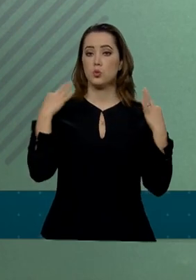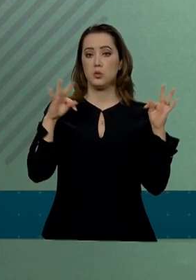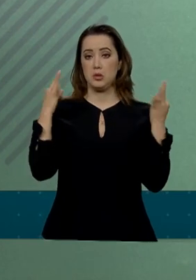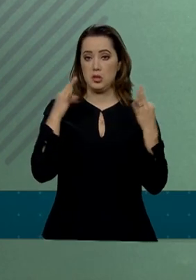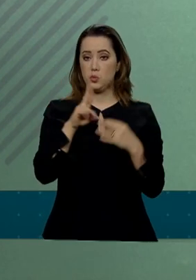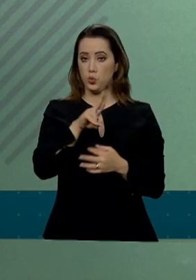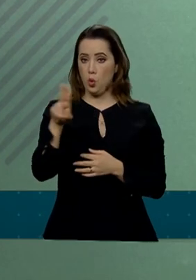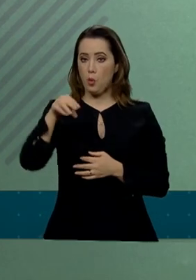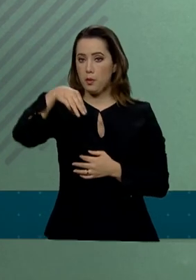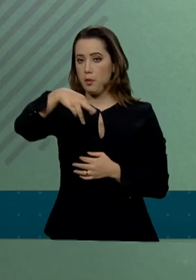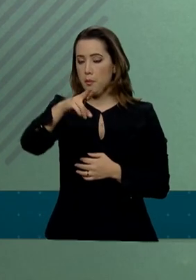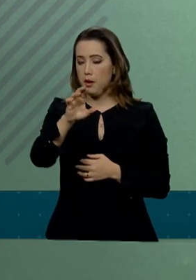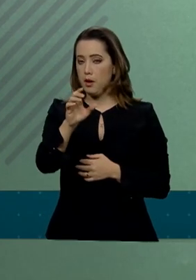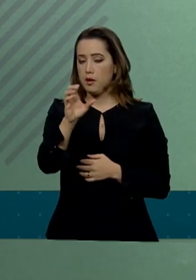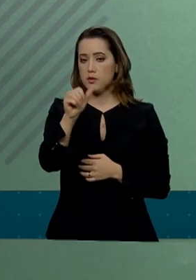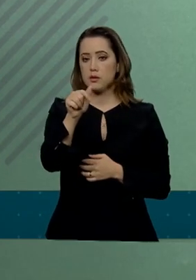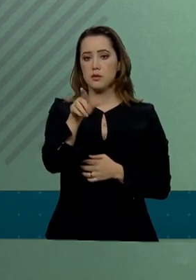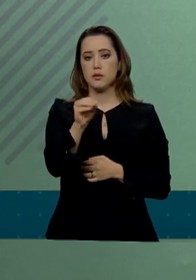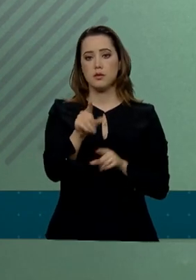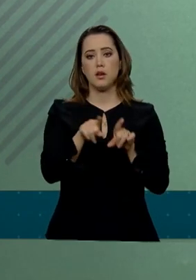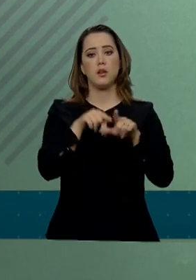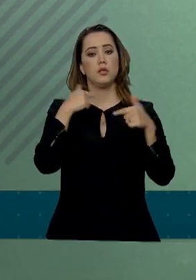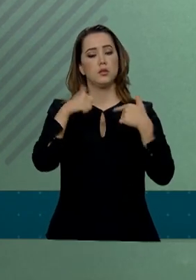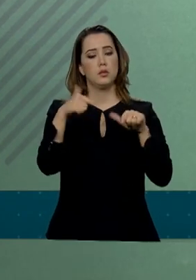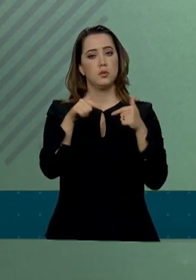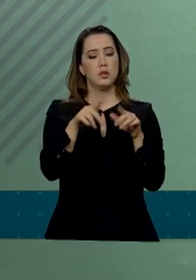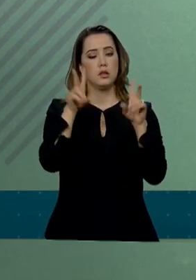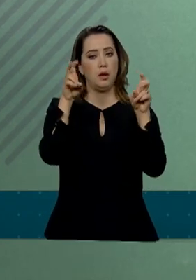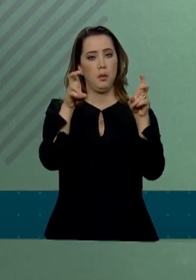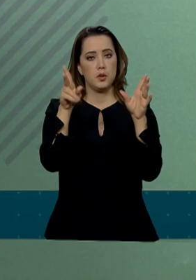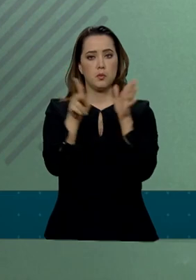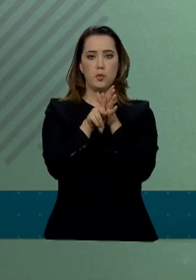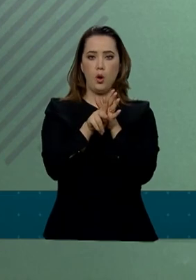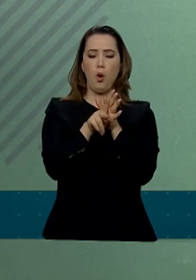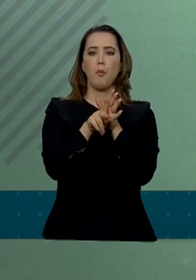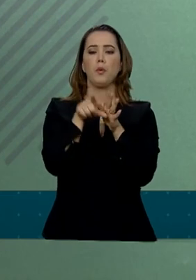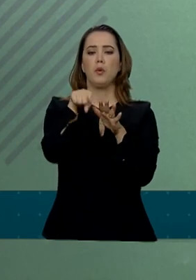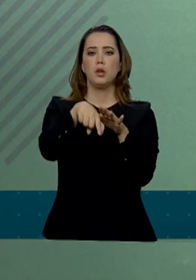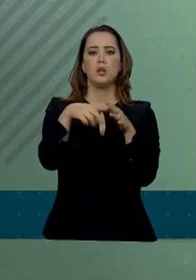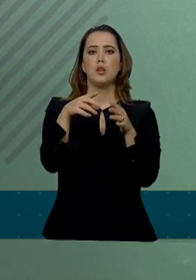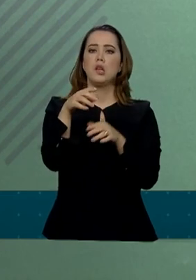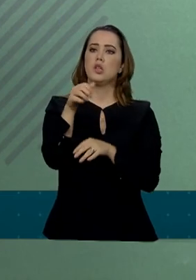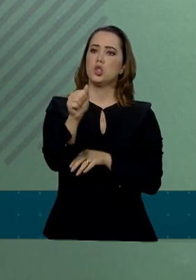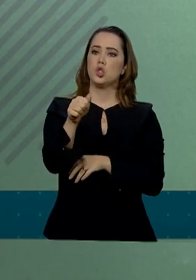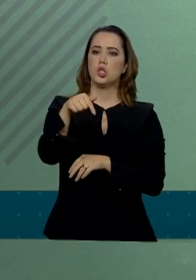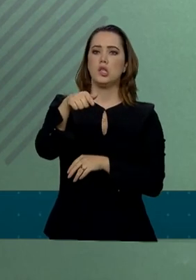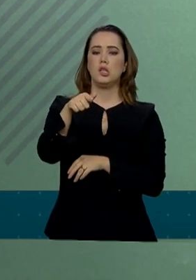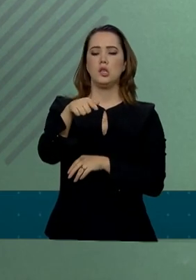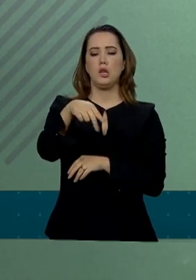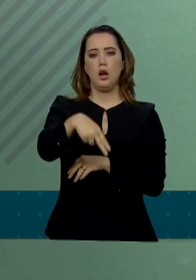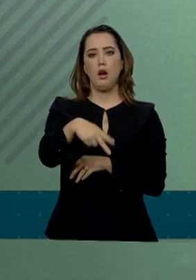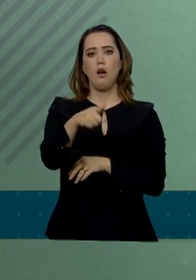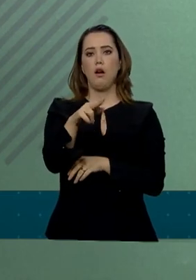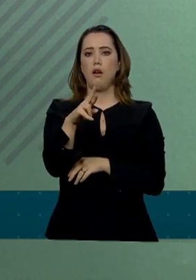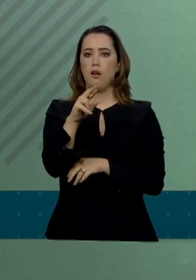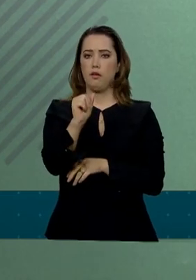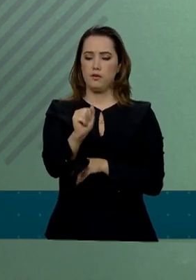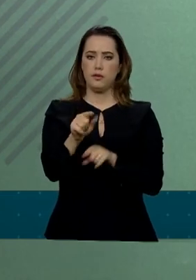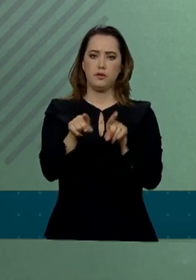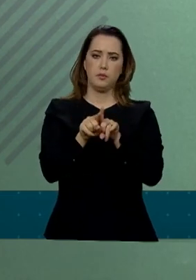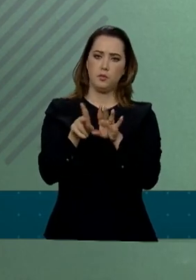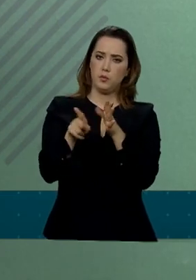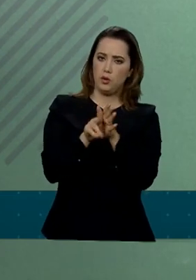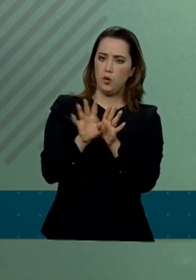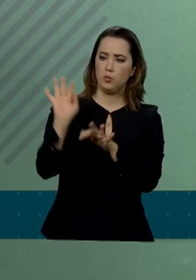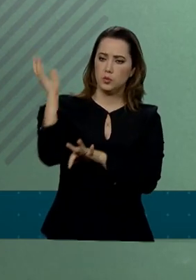trataram sobre projetos referentes à Baía de Angra e as questões legais que abrangem aspectos do meio